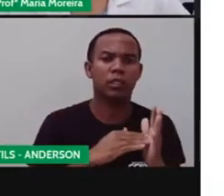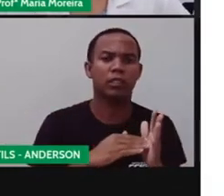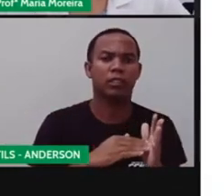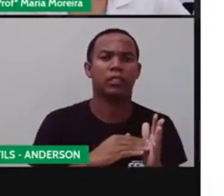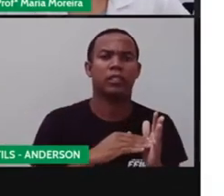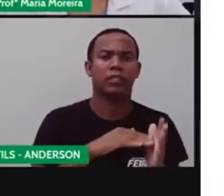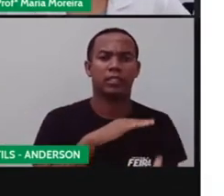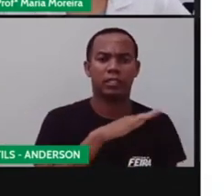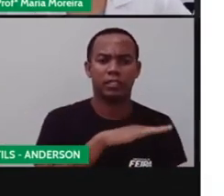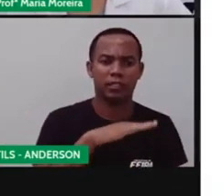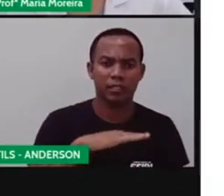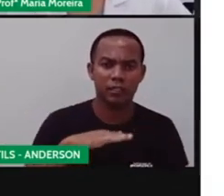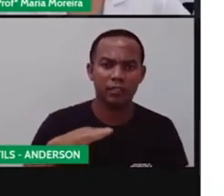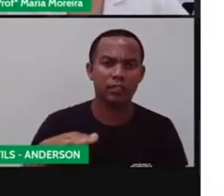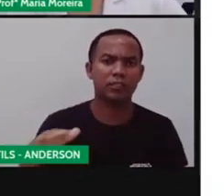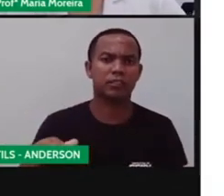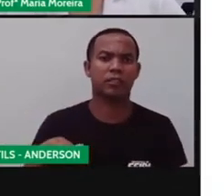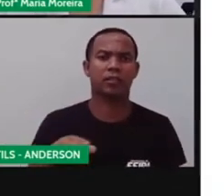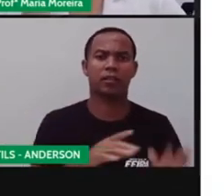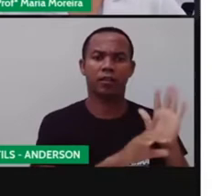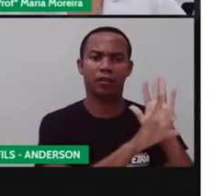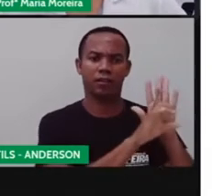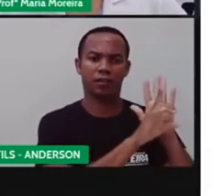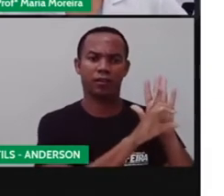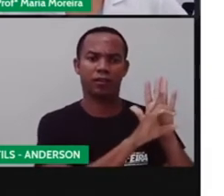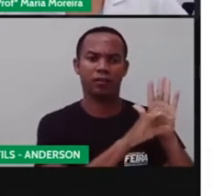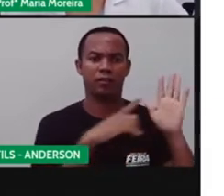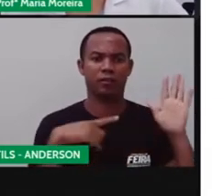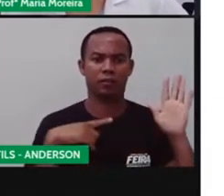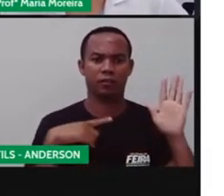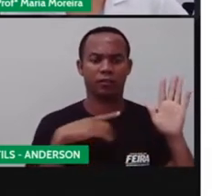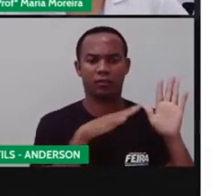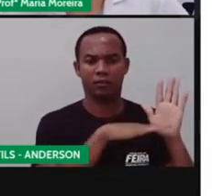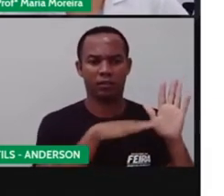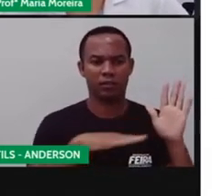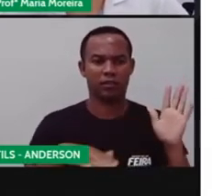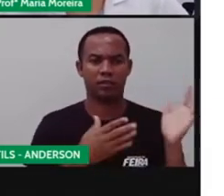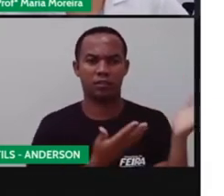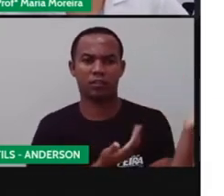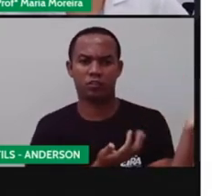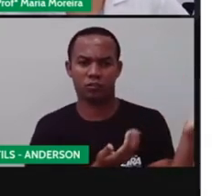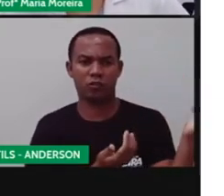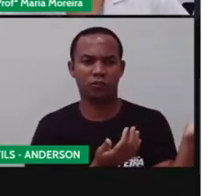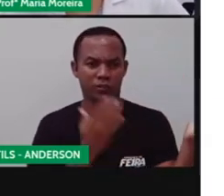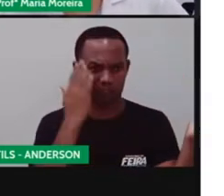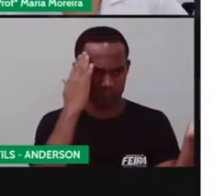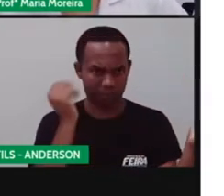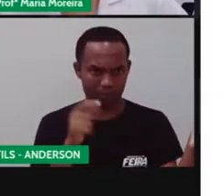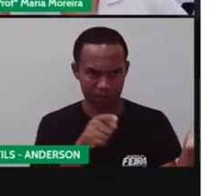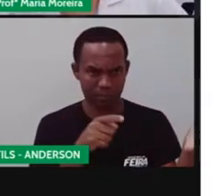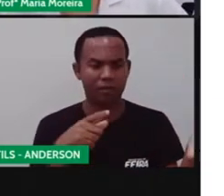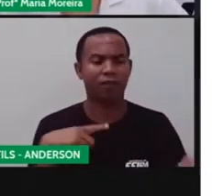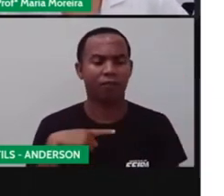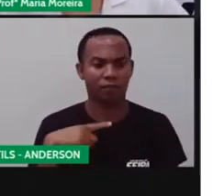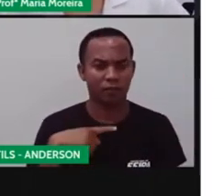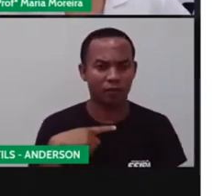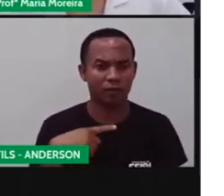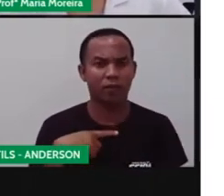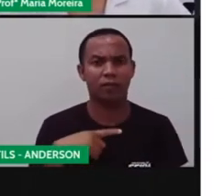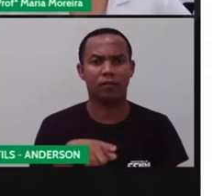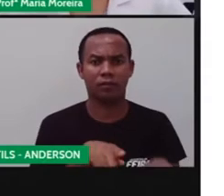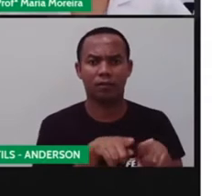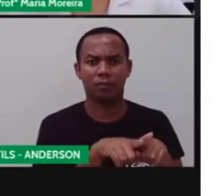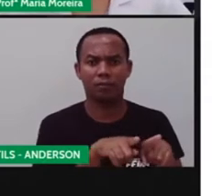dos direitos da criança e no estatuto da criança e do adolescente. Você sabia disso? Bom, e isso também está